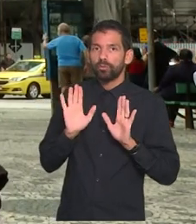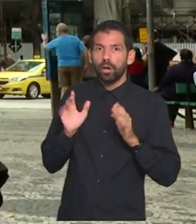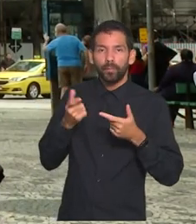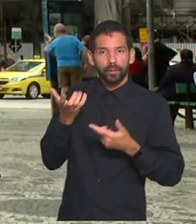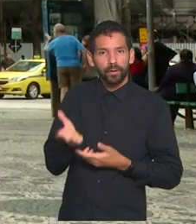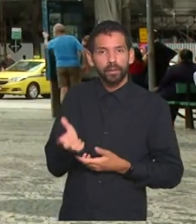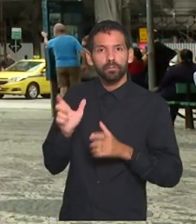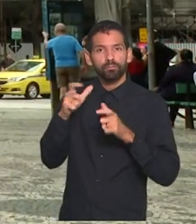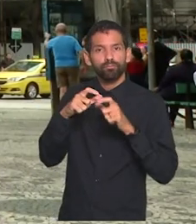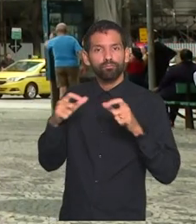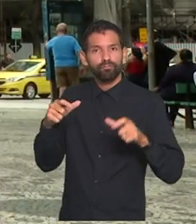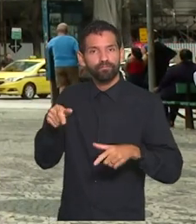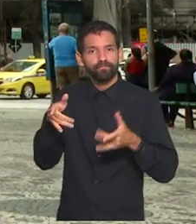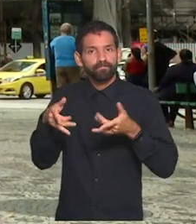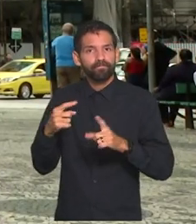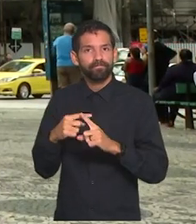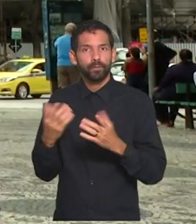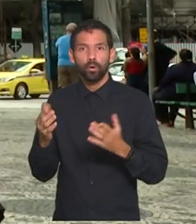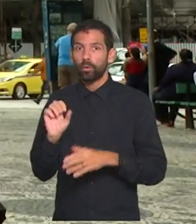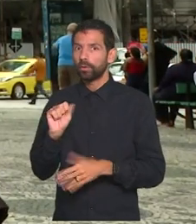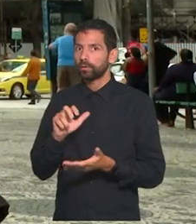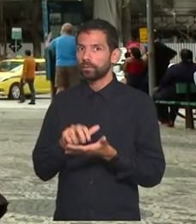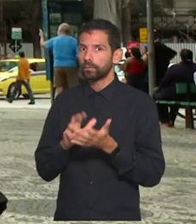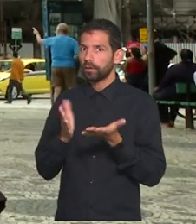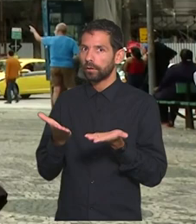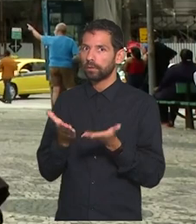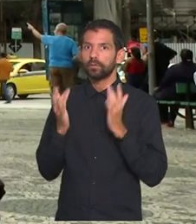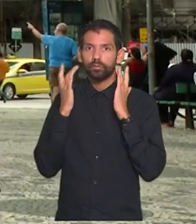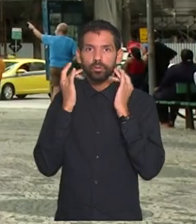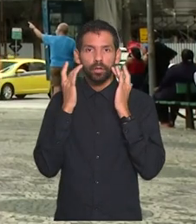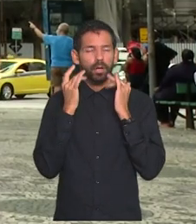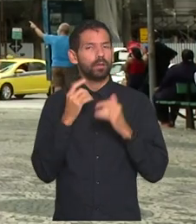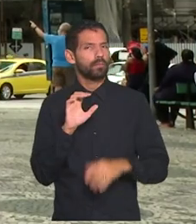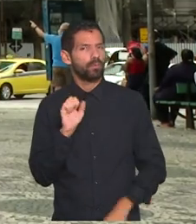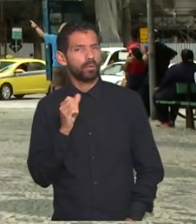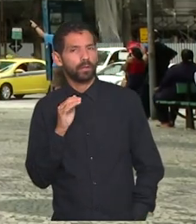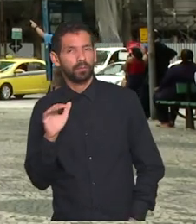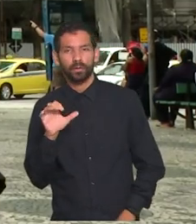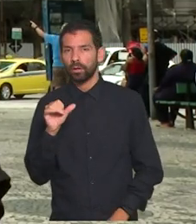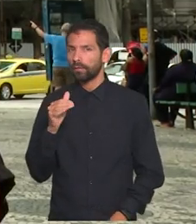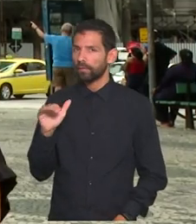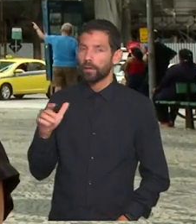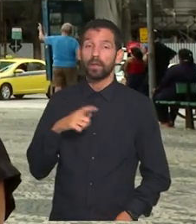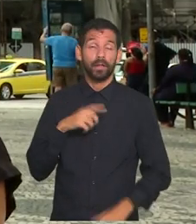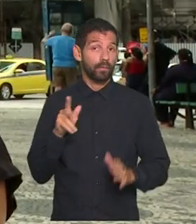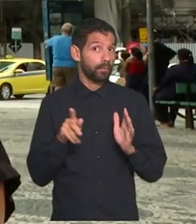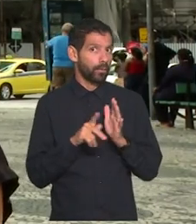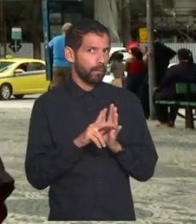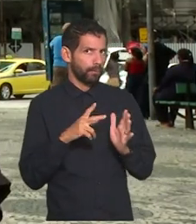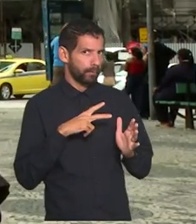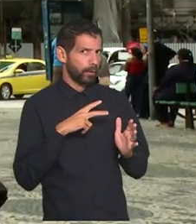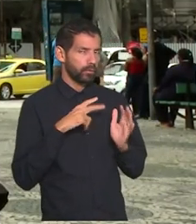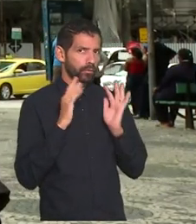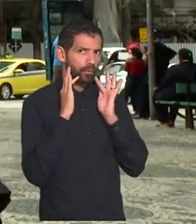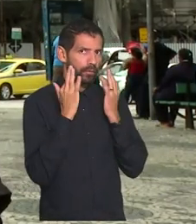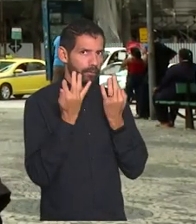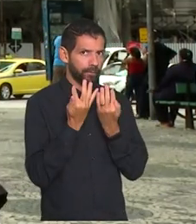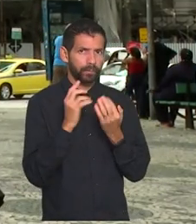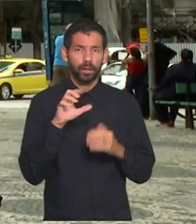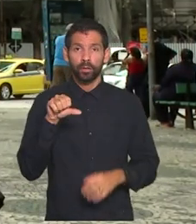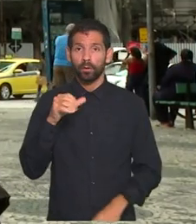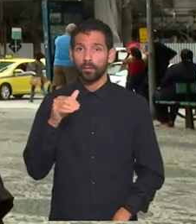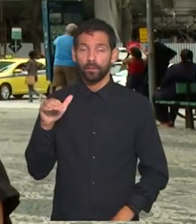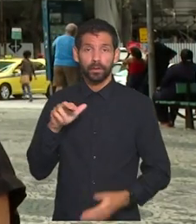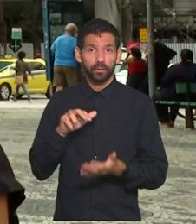O corpo de Milton Gonçalves chegou às 8 horas da manhã aqui ao teatro e entre 8h30 e 9h30 houve uma cerimônia restrita à família. Às